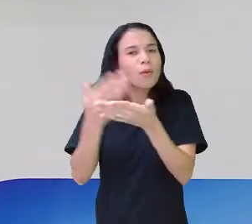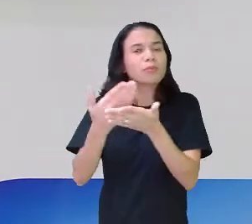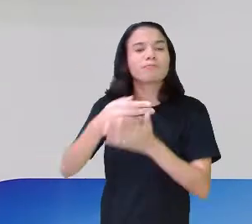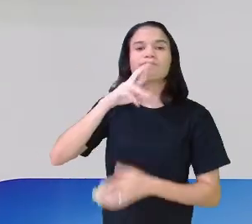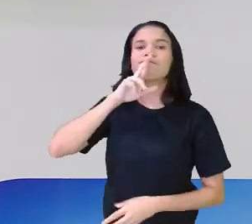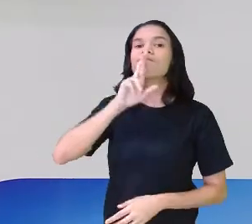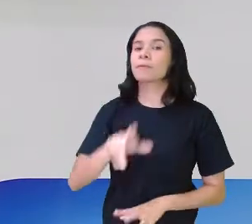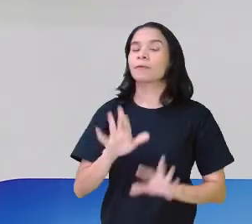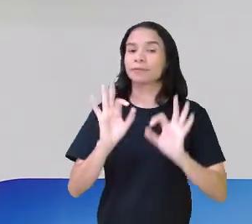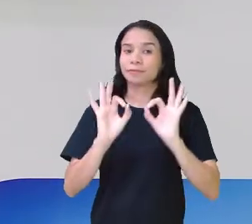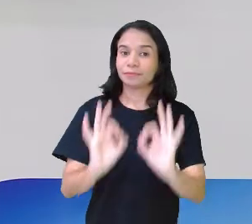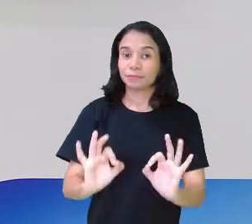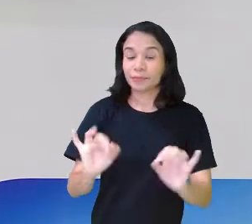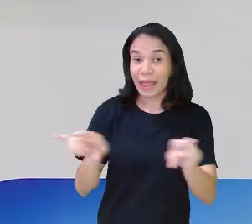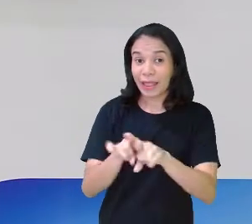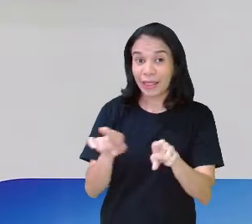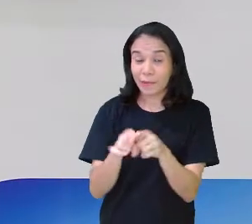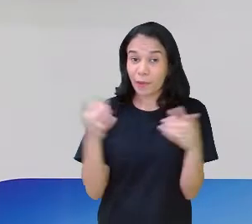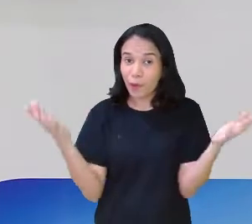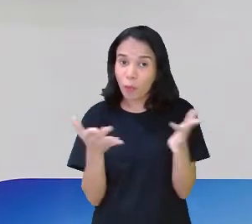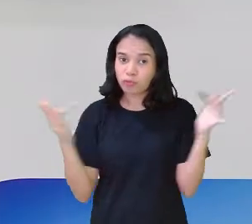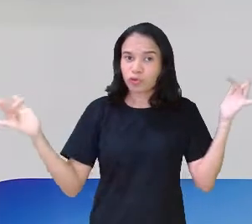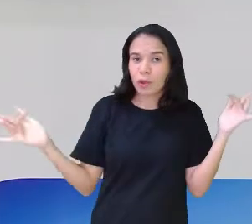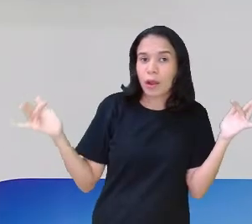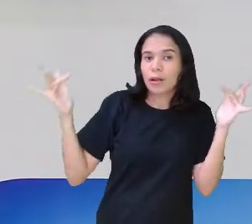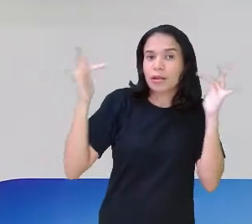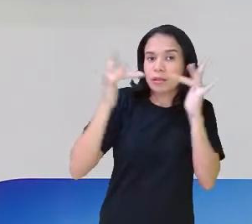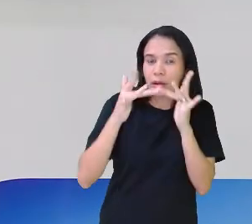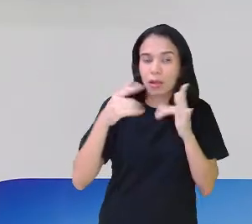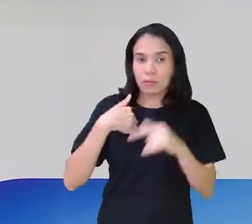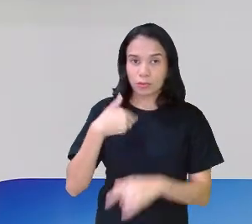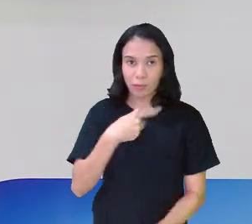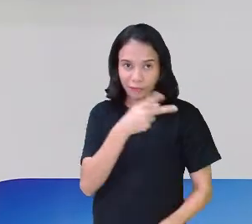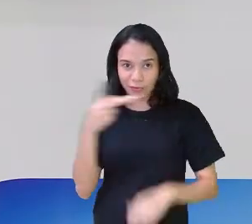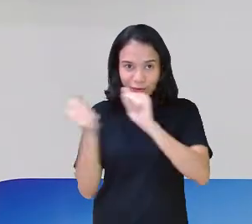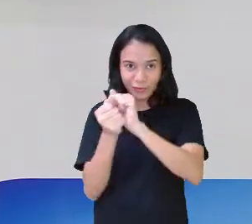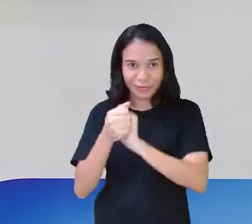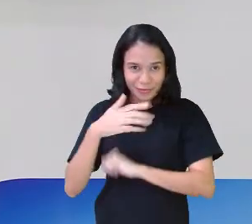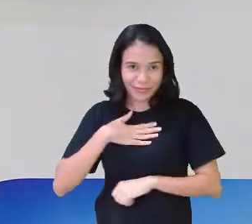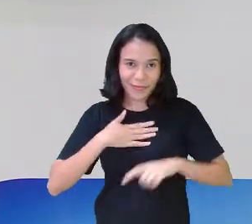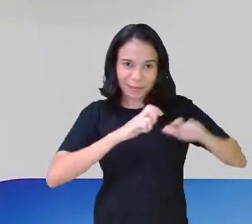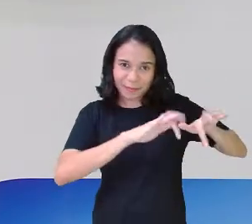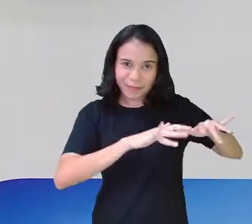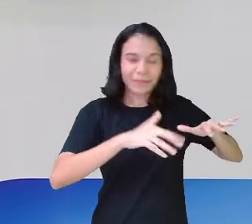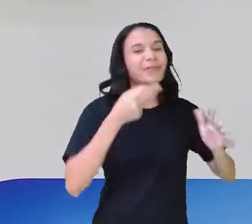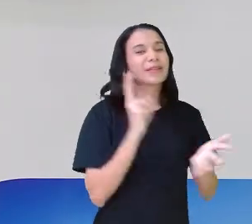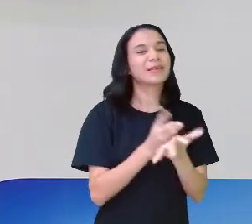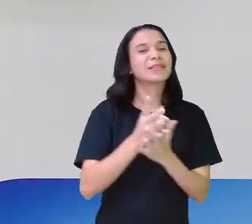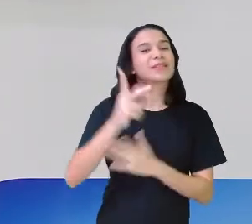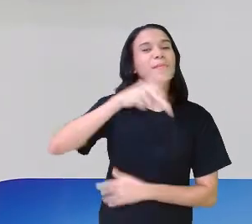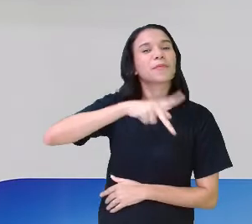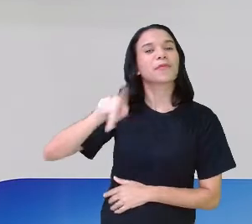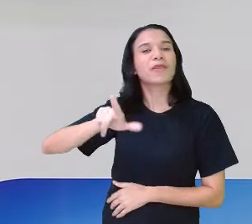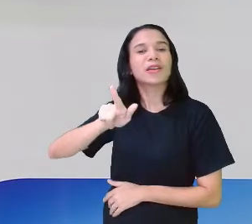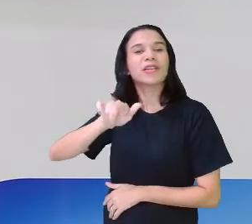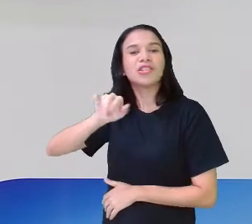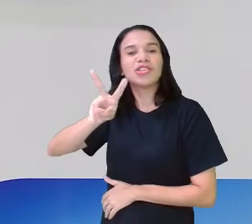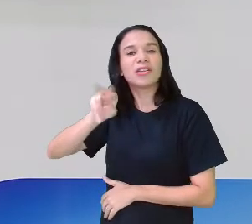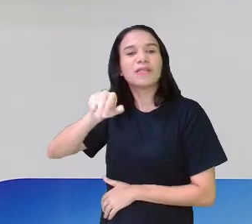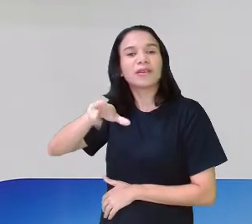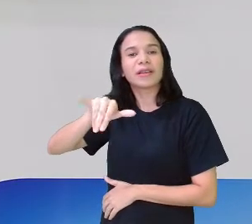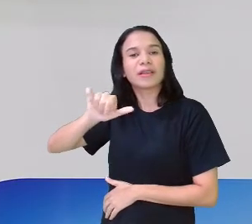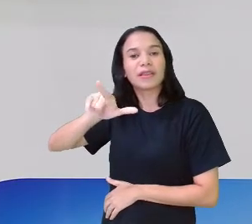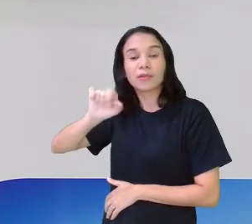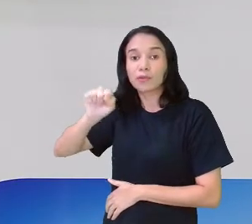eu te respondo. Para fazer essa ponte entre vocês, comigo aqui no estúdio, temos aqui, como sempre, o professor Givanilson